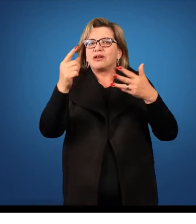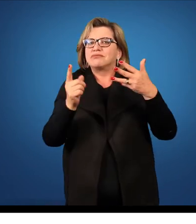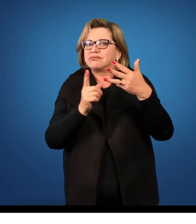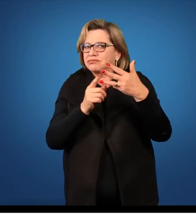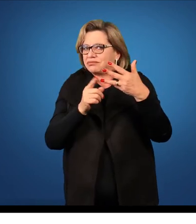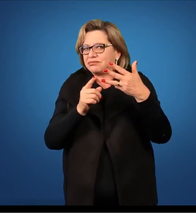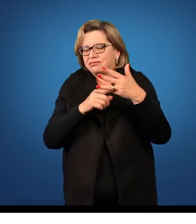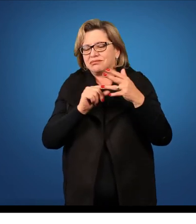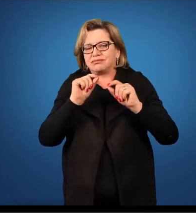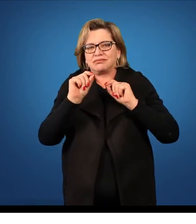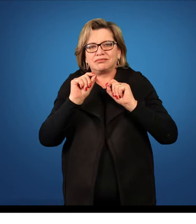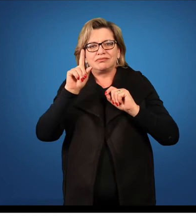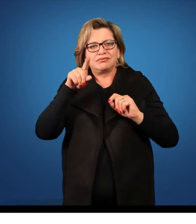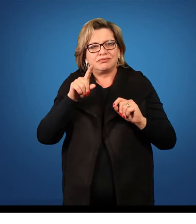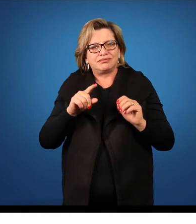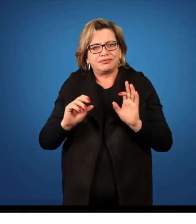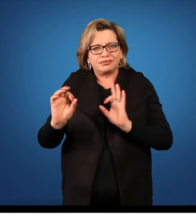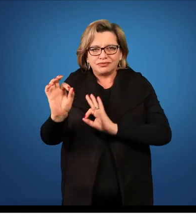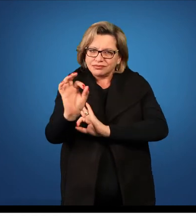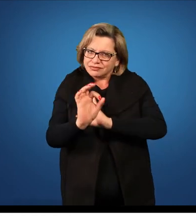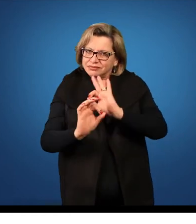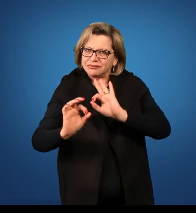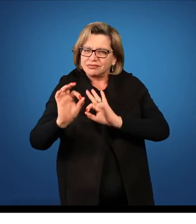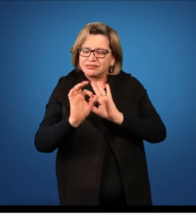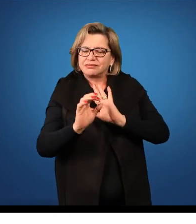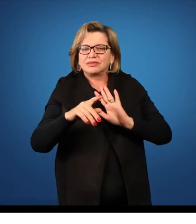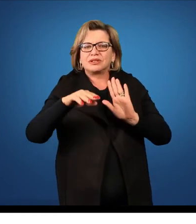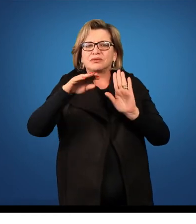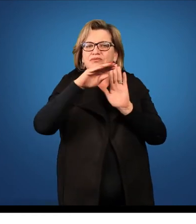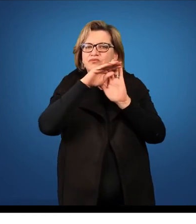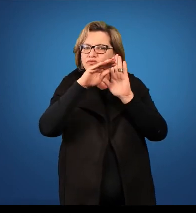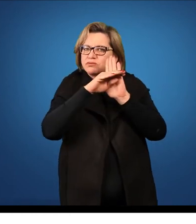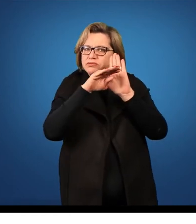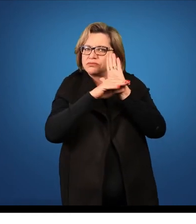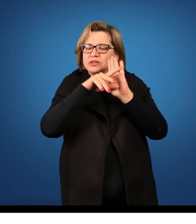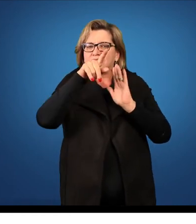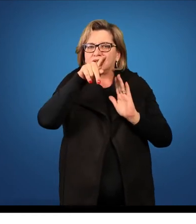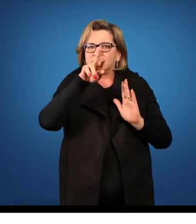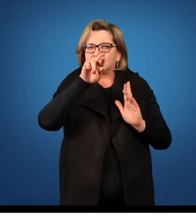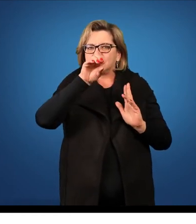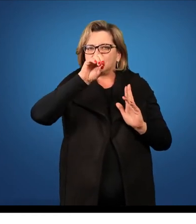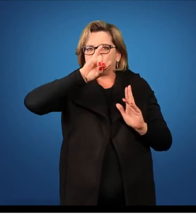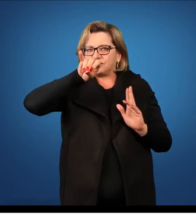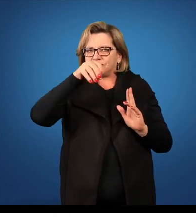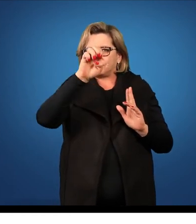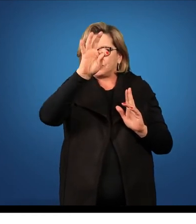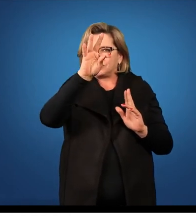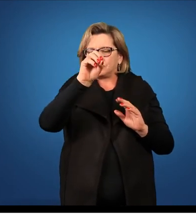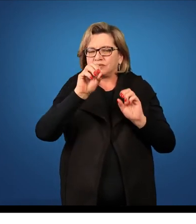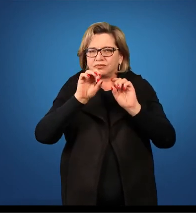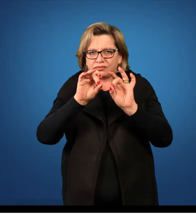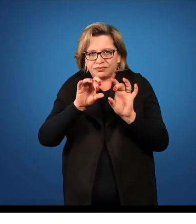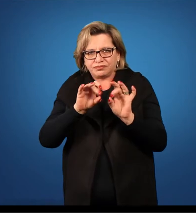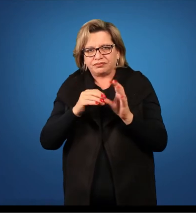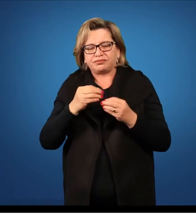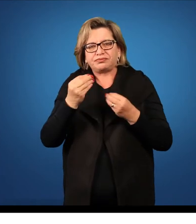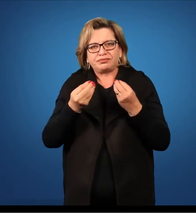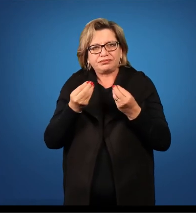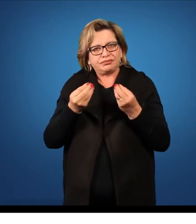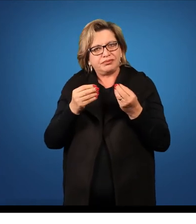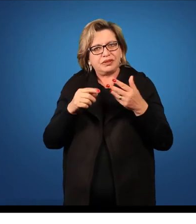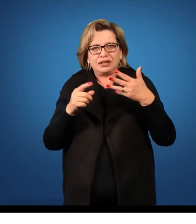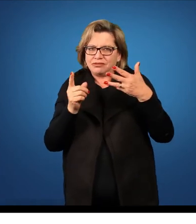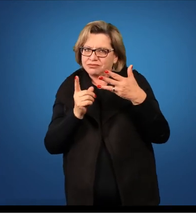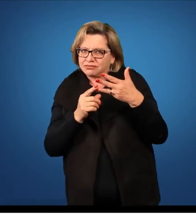A fase 4 está relacionada com a elaboração de projetos de ensino, de projetos especiais. Então,